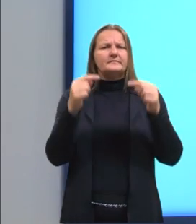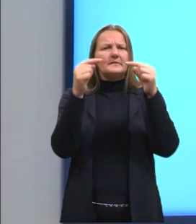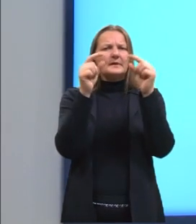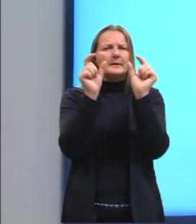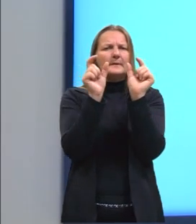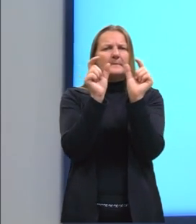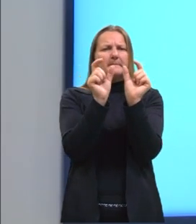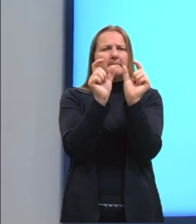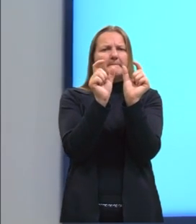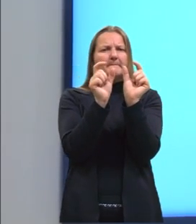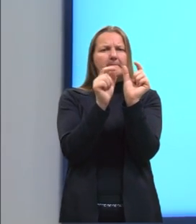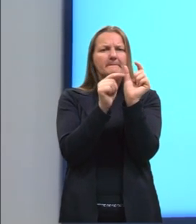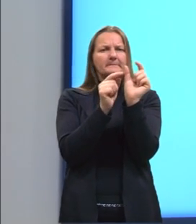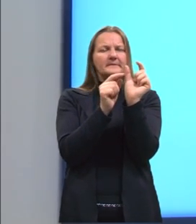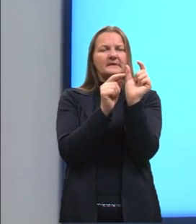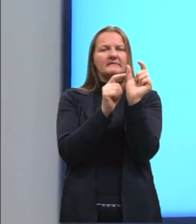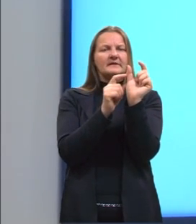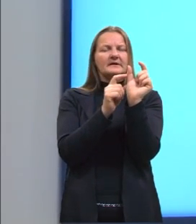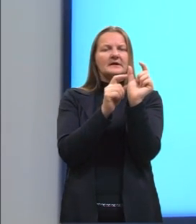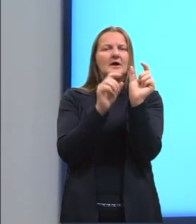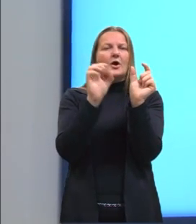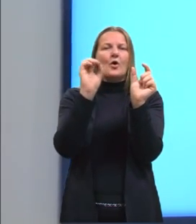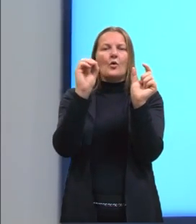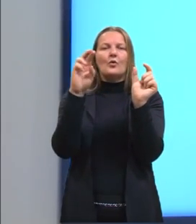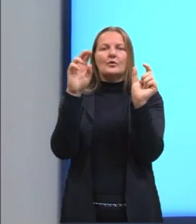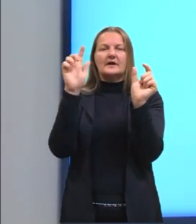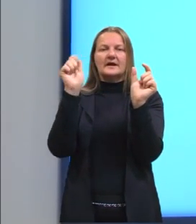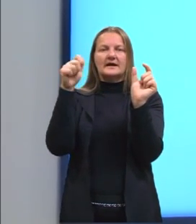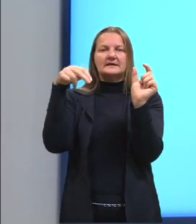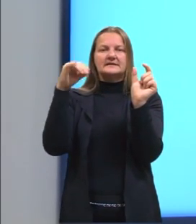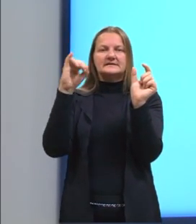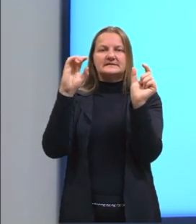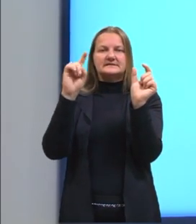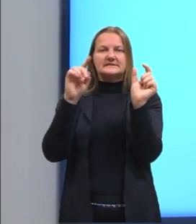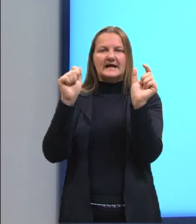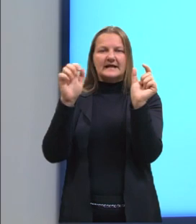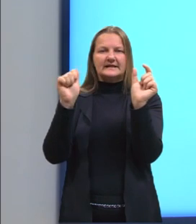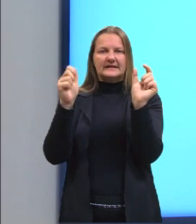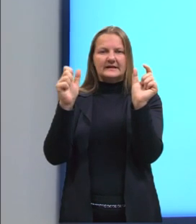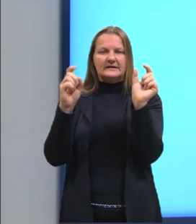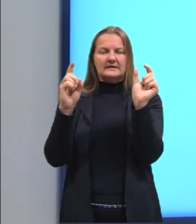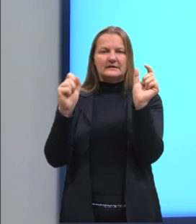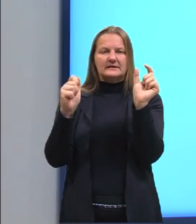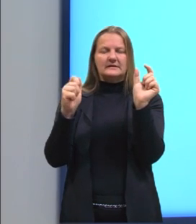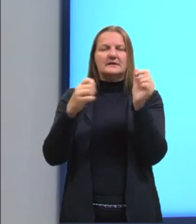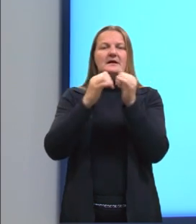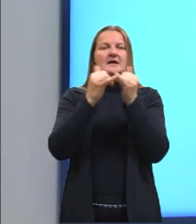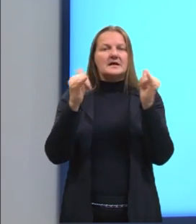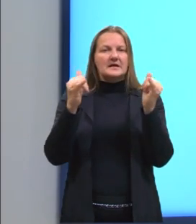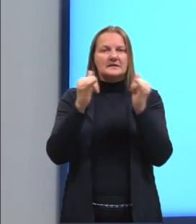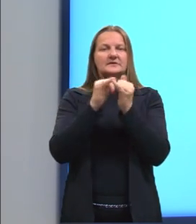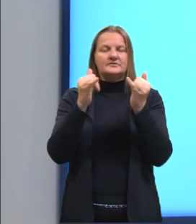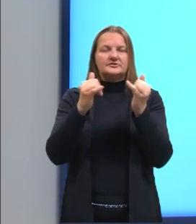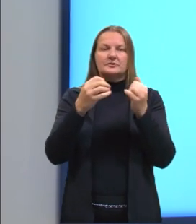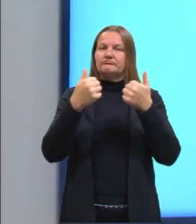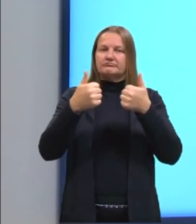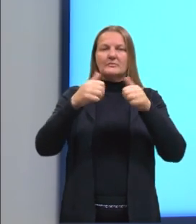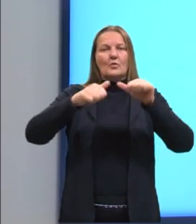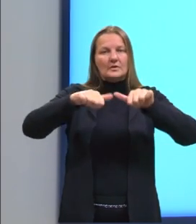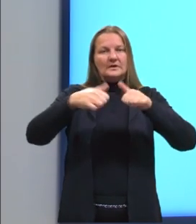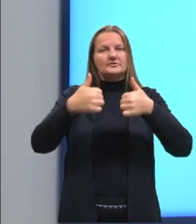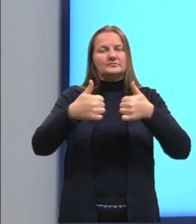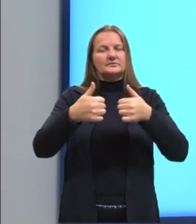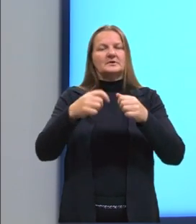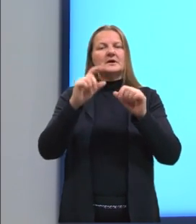antes a gente tinha, né, que o calor, né, ele fleria, então, do quente, do mais quente para o mais frio, né?